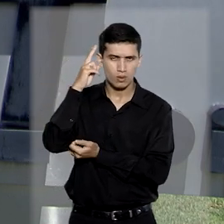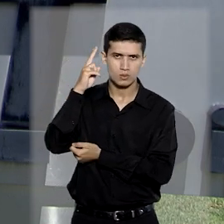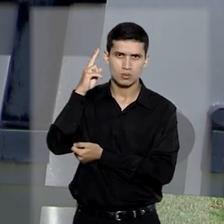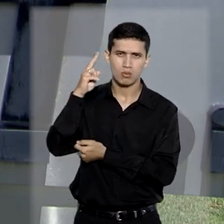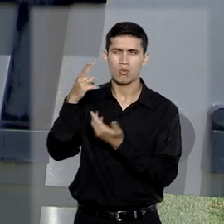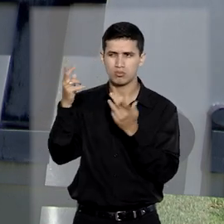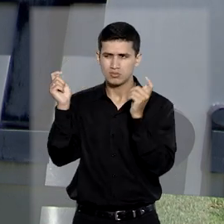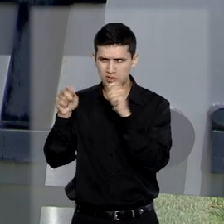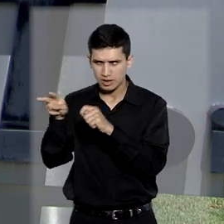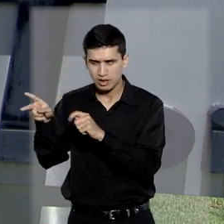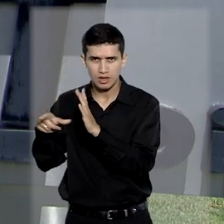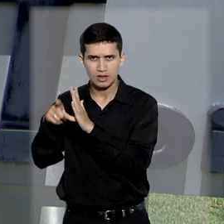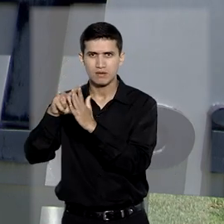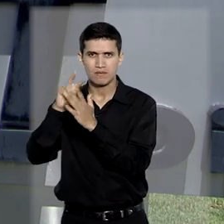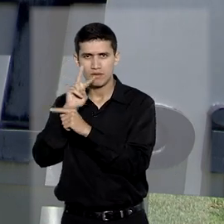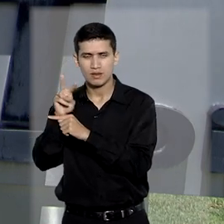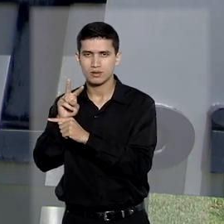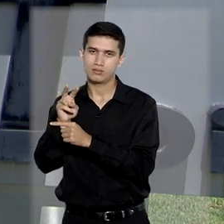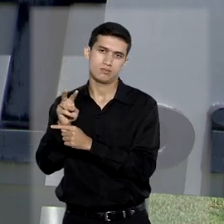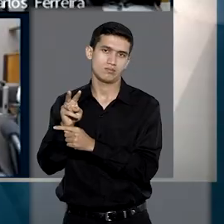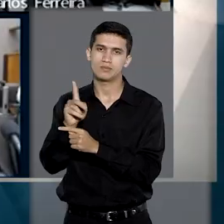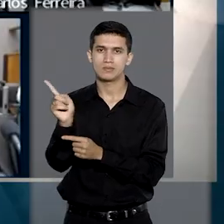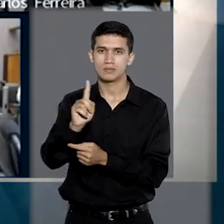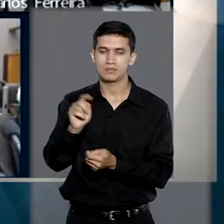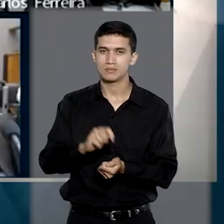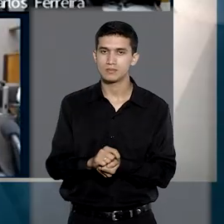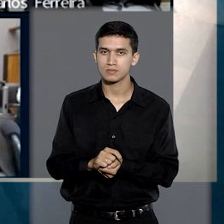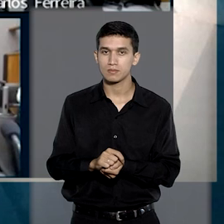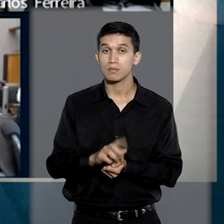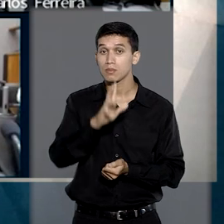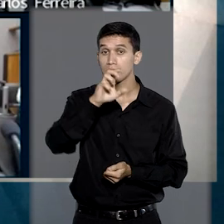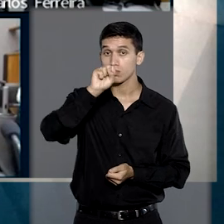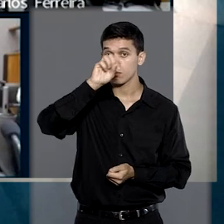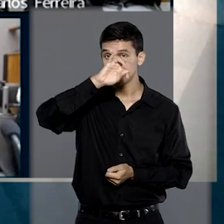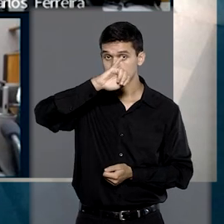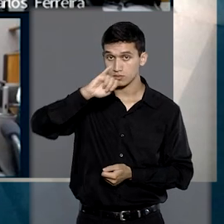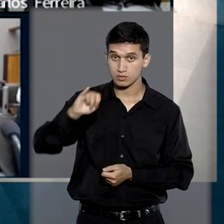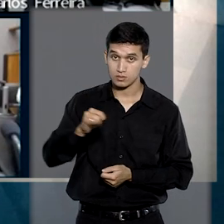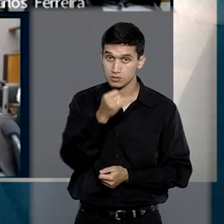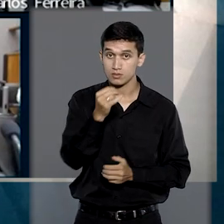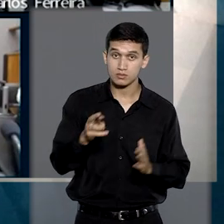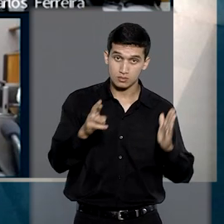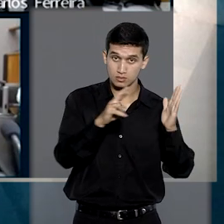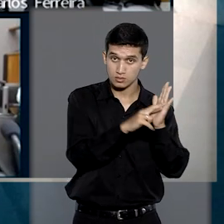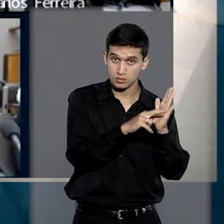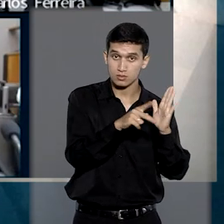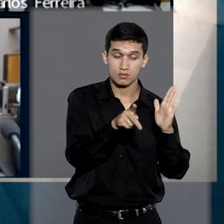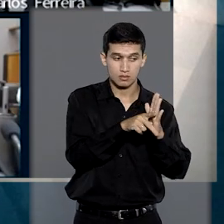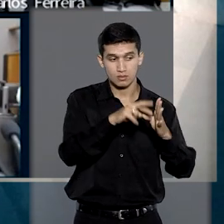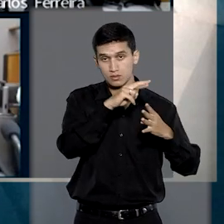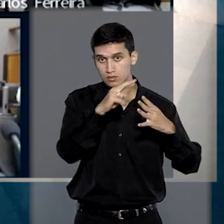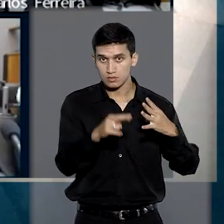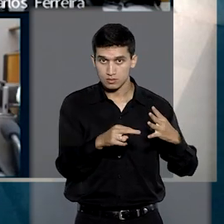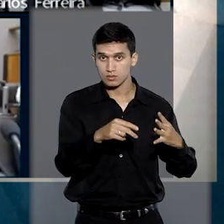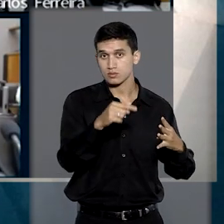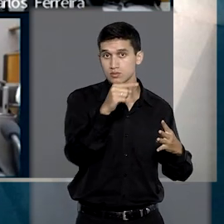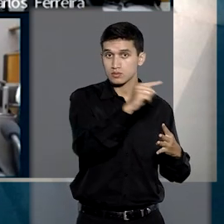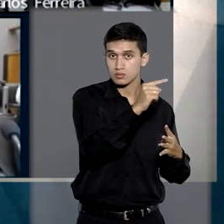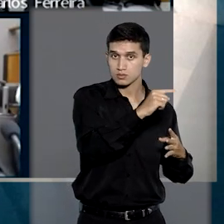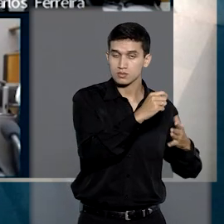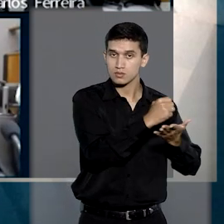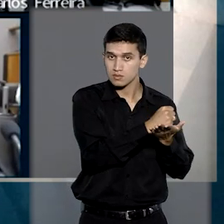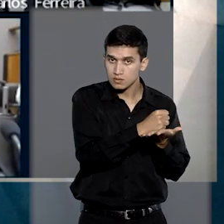normal e previsível pelo consumidor. No STJ, a relatora do Recurso do Laboratório, ministra Isabel